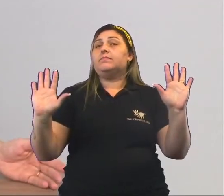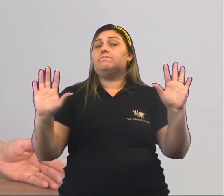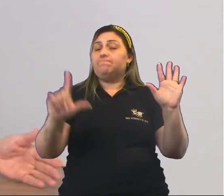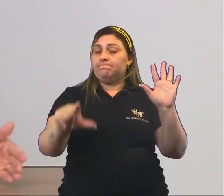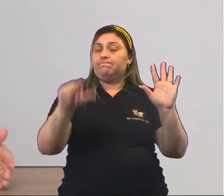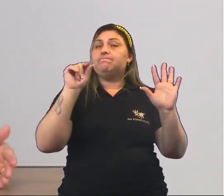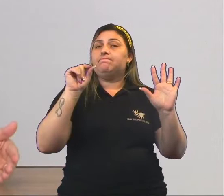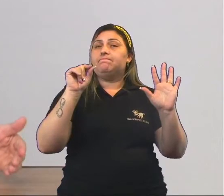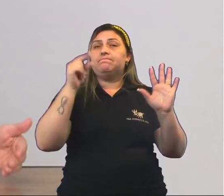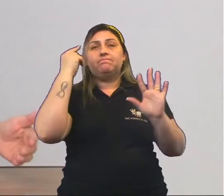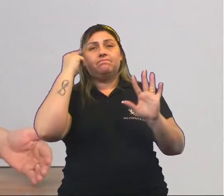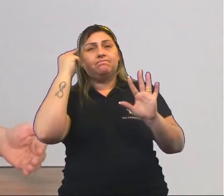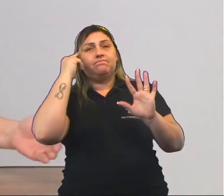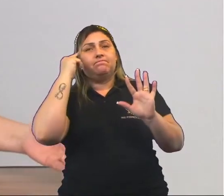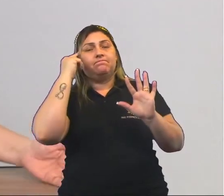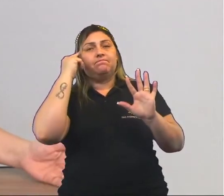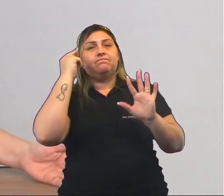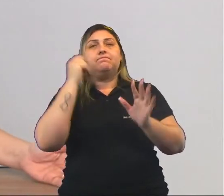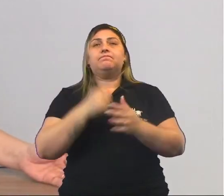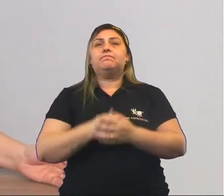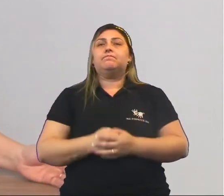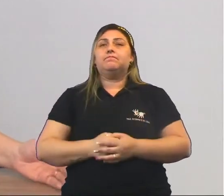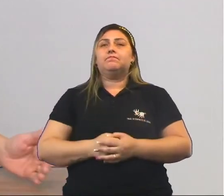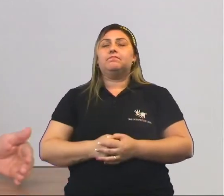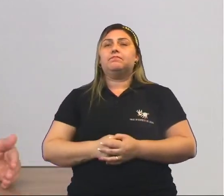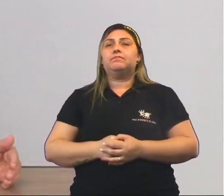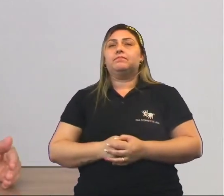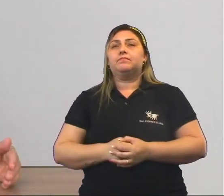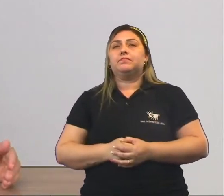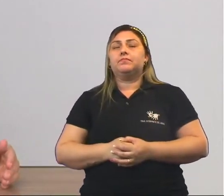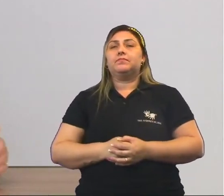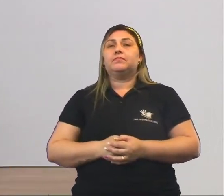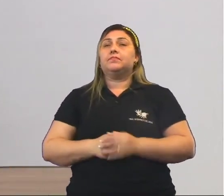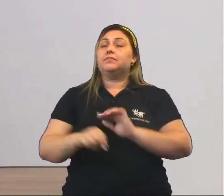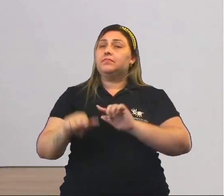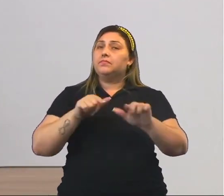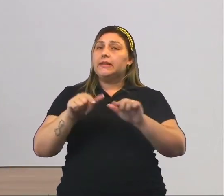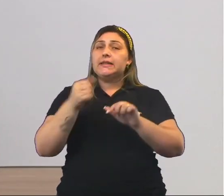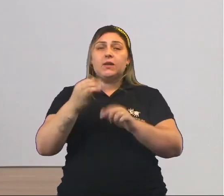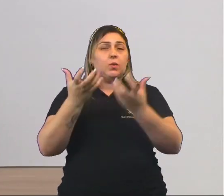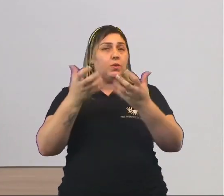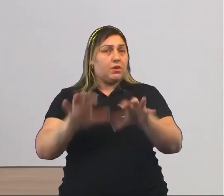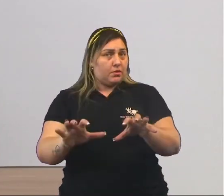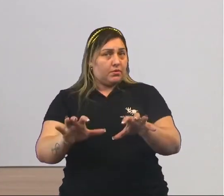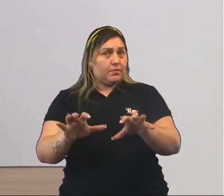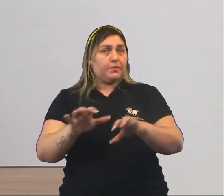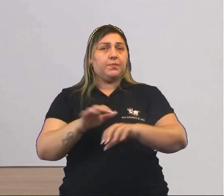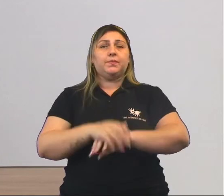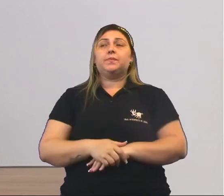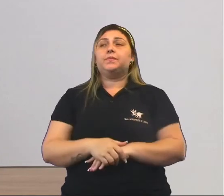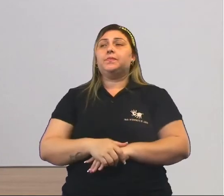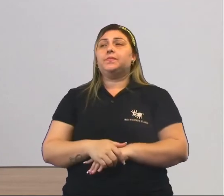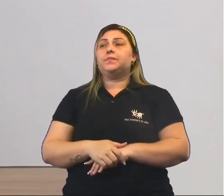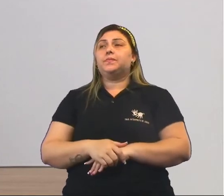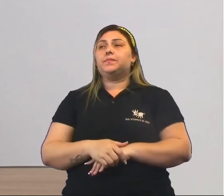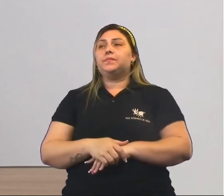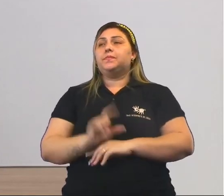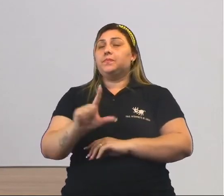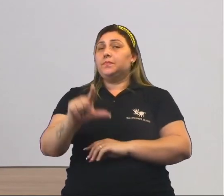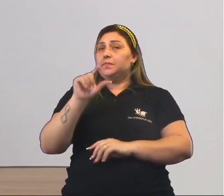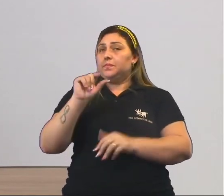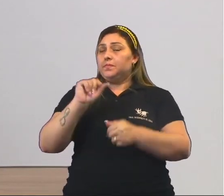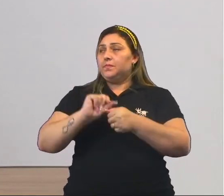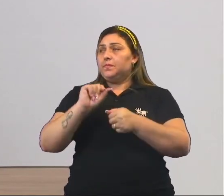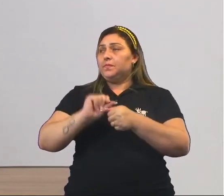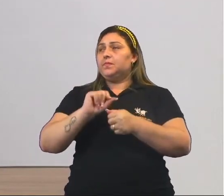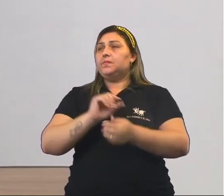escolha ali. Eu não sou obrigado a exercer determinada função ou atividade se eu não quiser. É uma escolha que eu